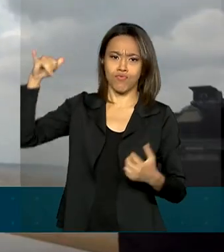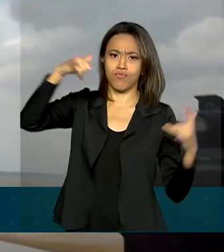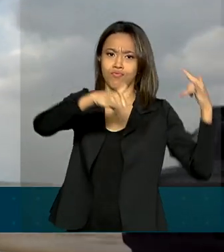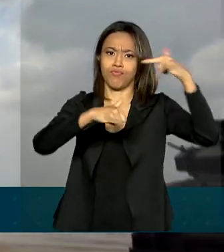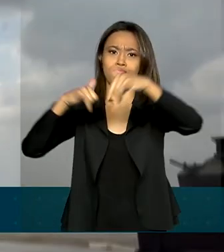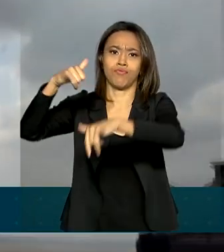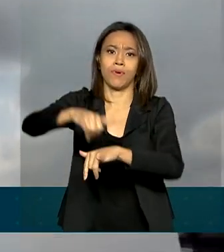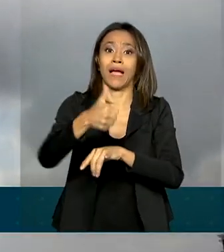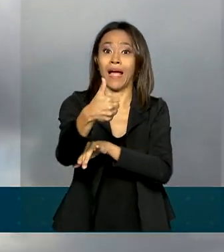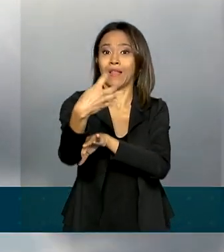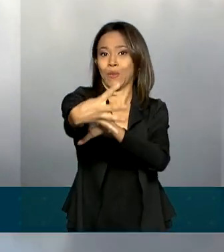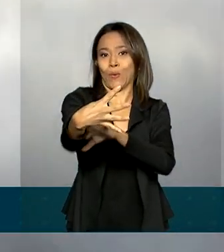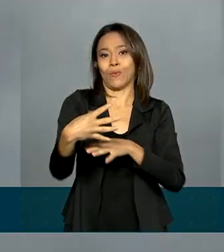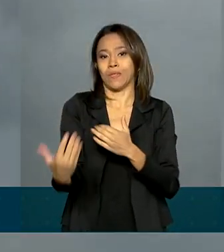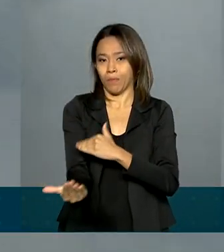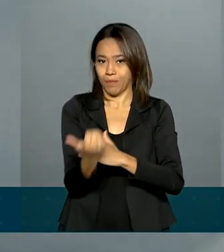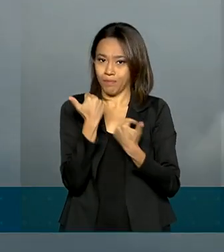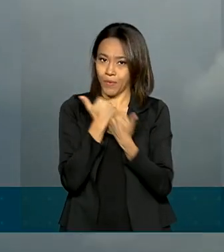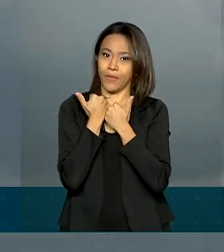aeronaves.